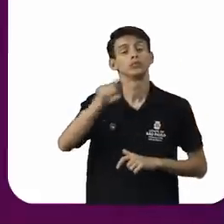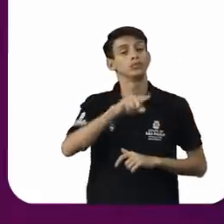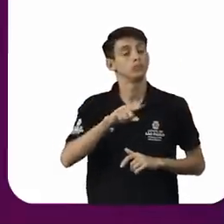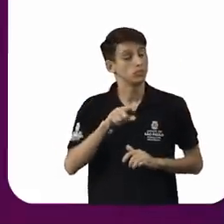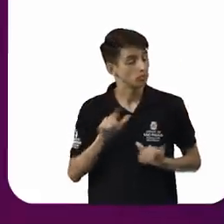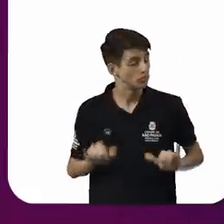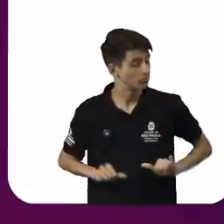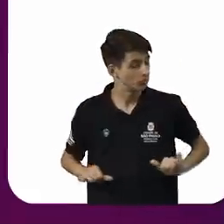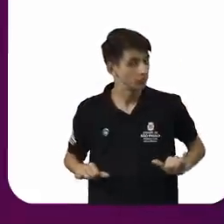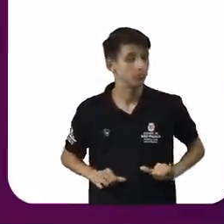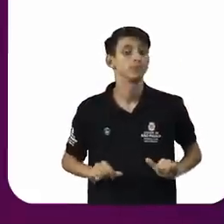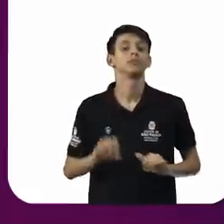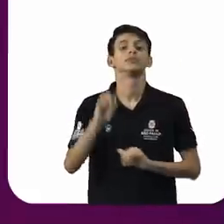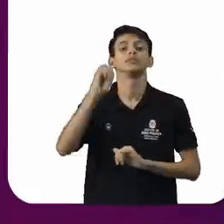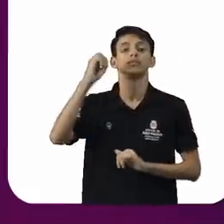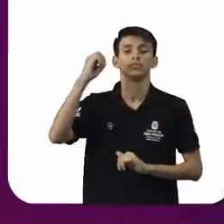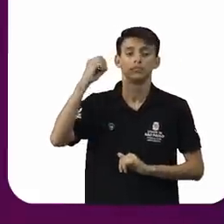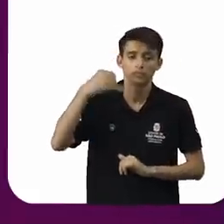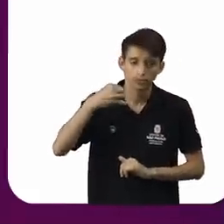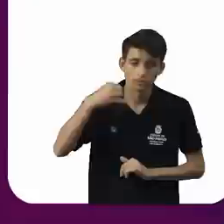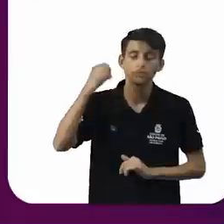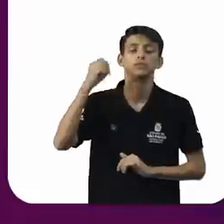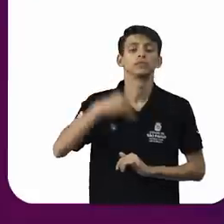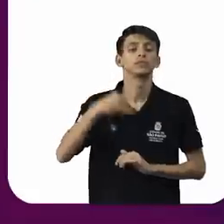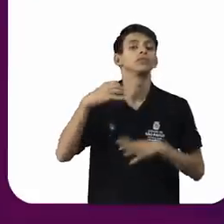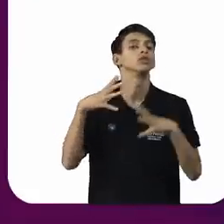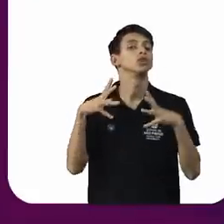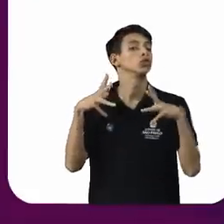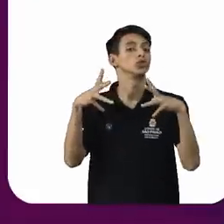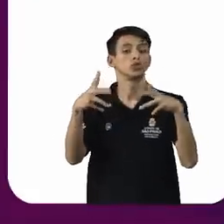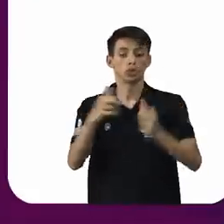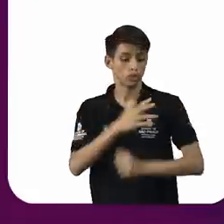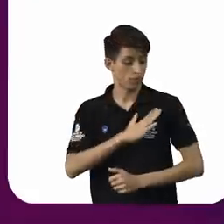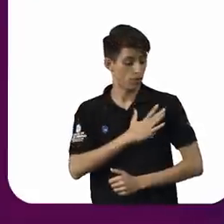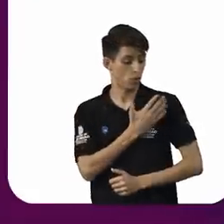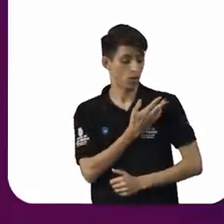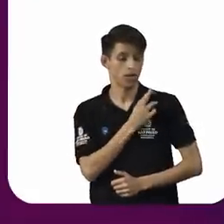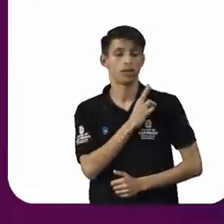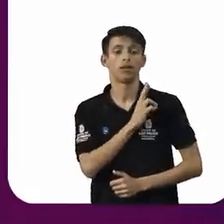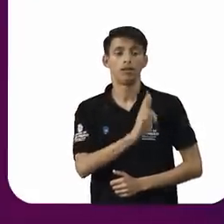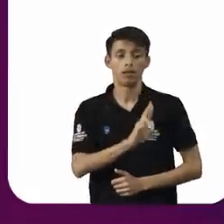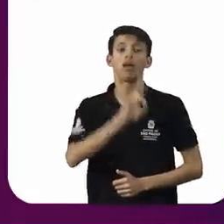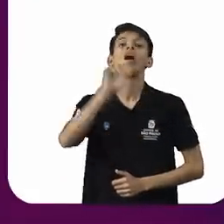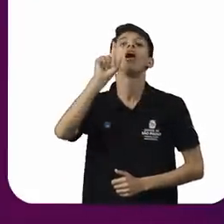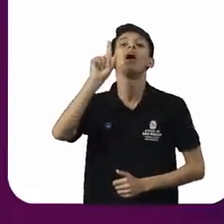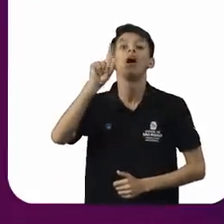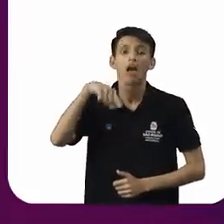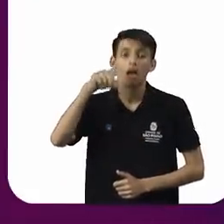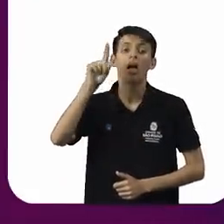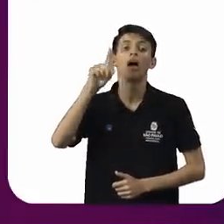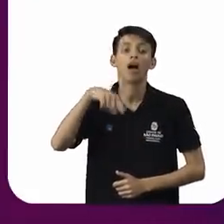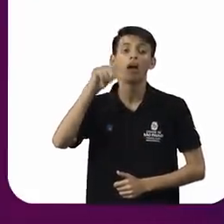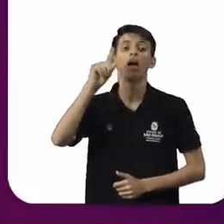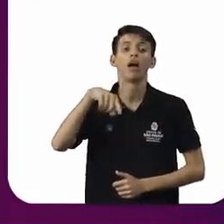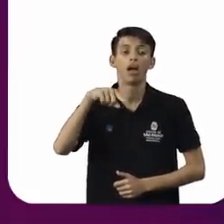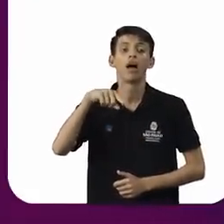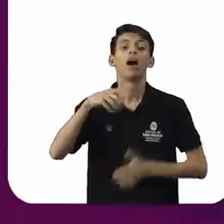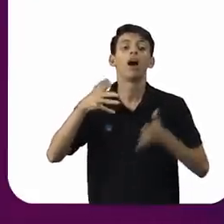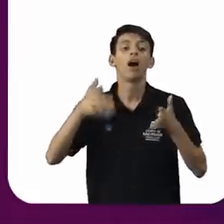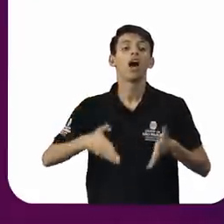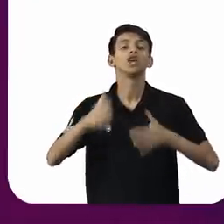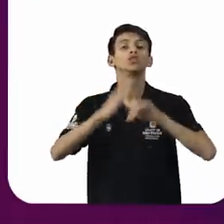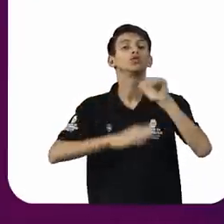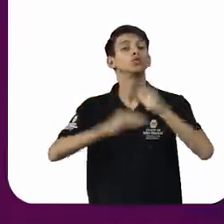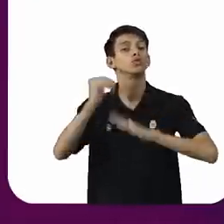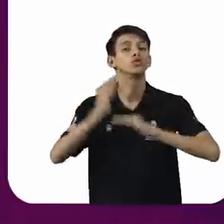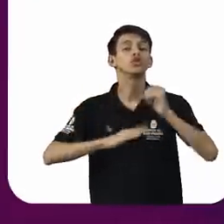Então, sim, quer dizer, assertivamente, toda intolerância religiosa é literalmente um ato